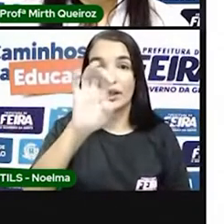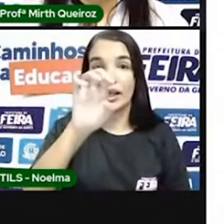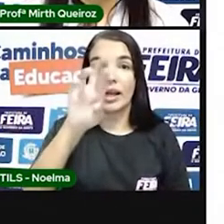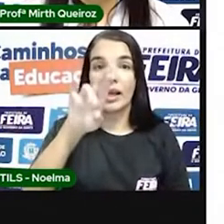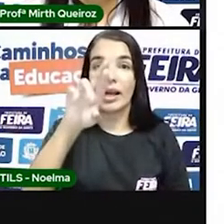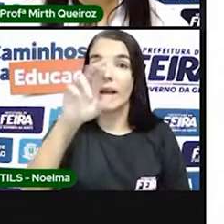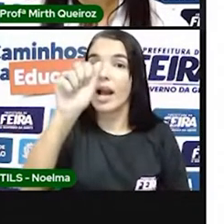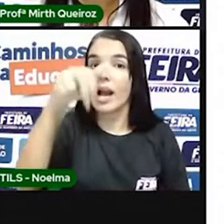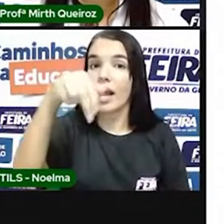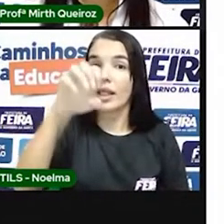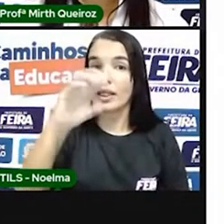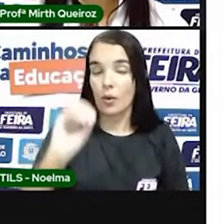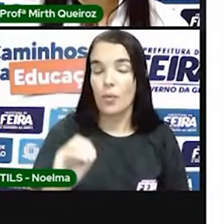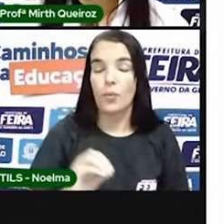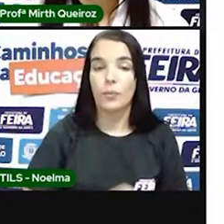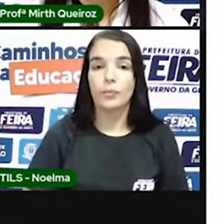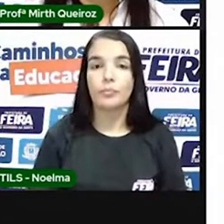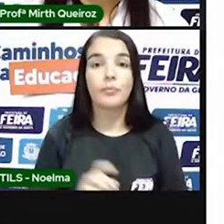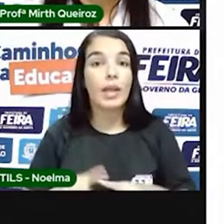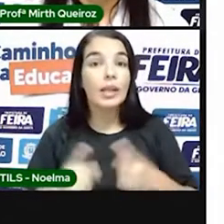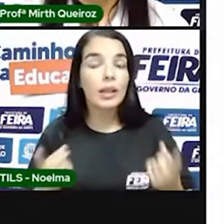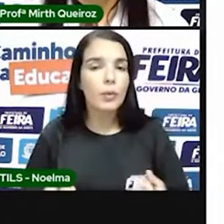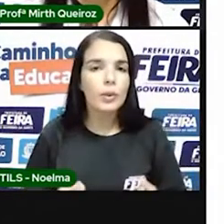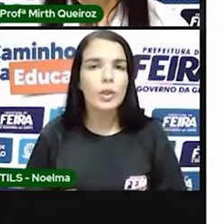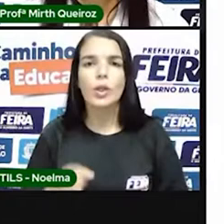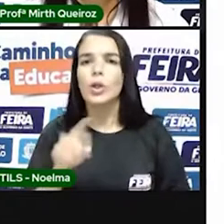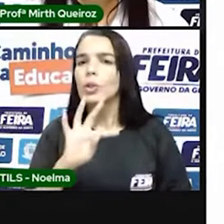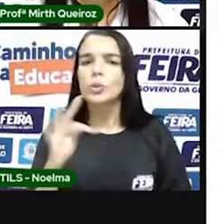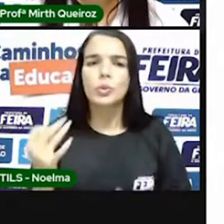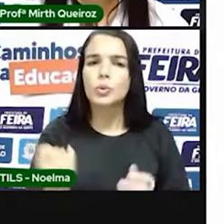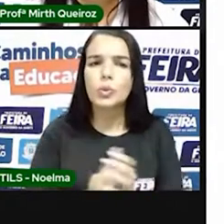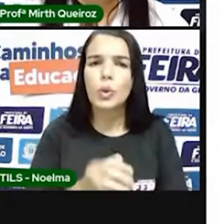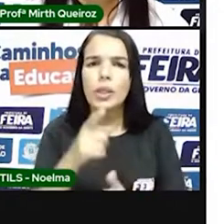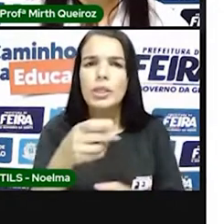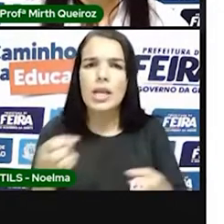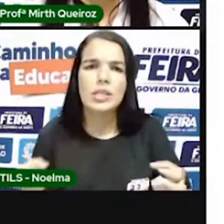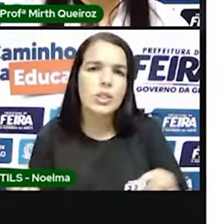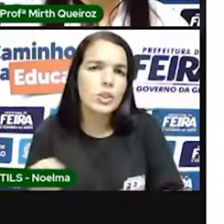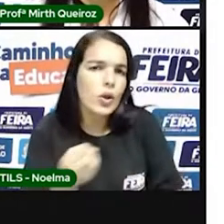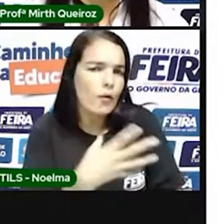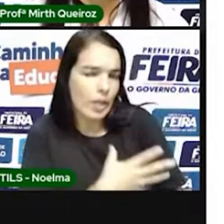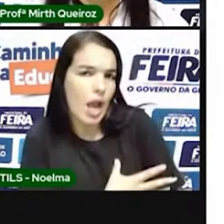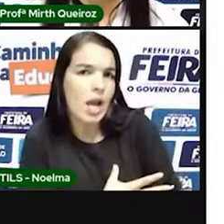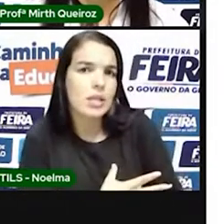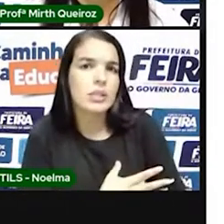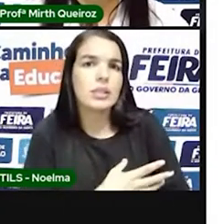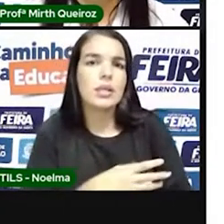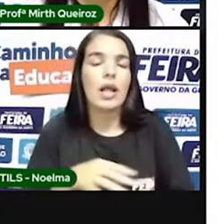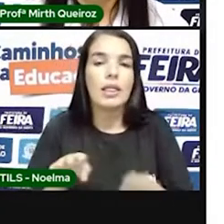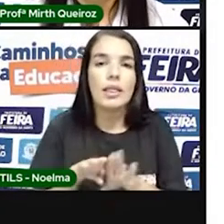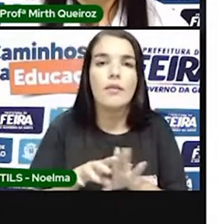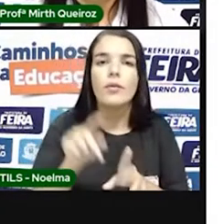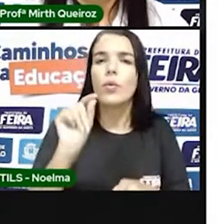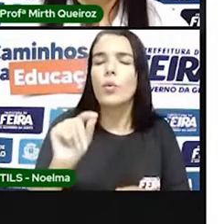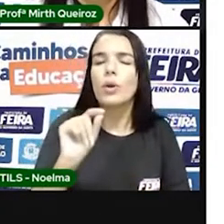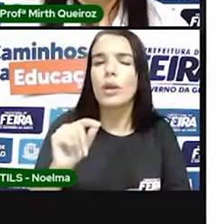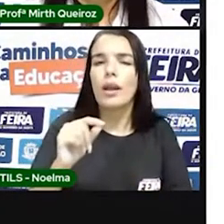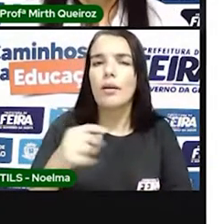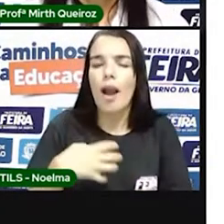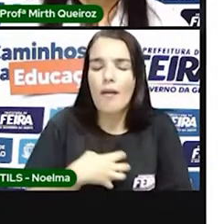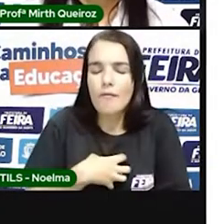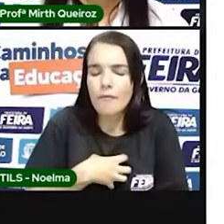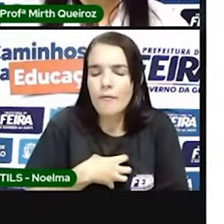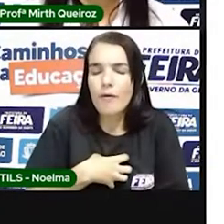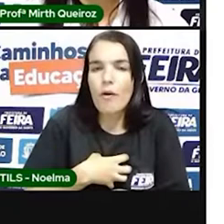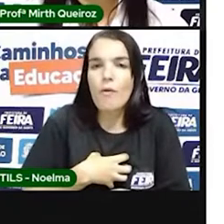Todas essas novidades, somadas à economia crescente, geraram um espírito explorador nos europeus,